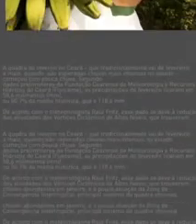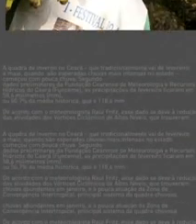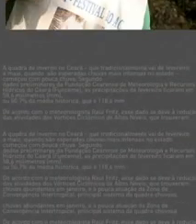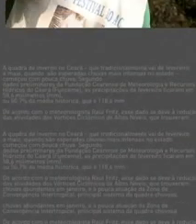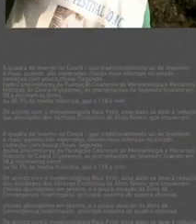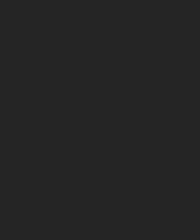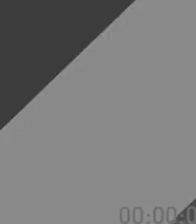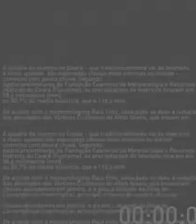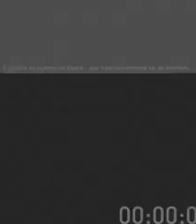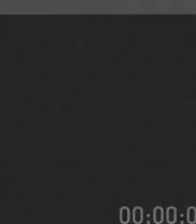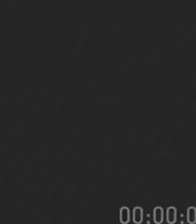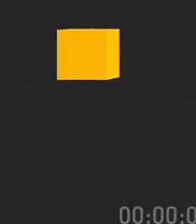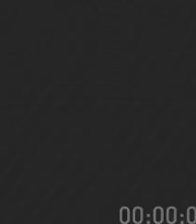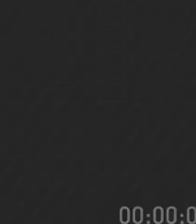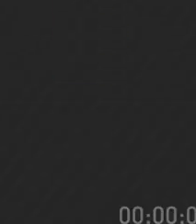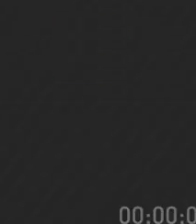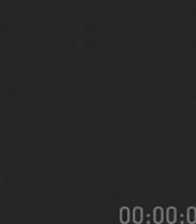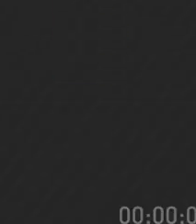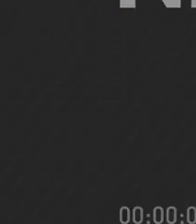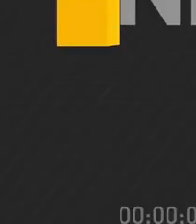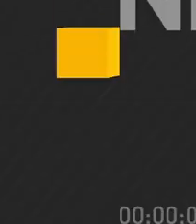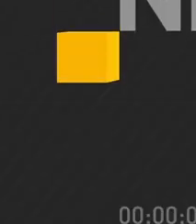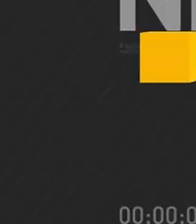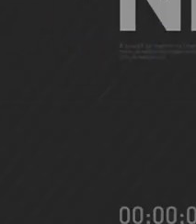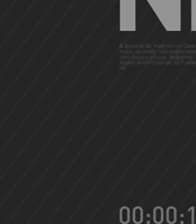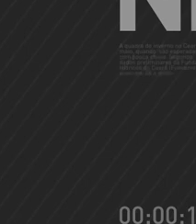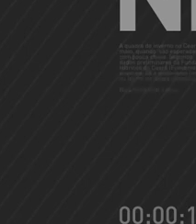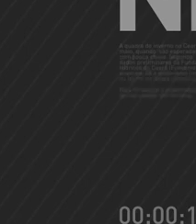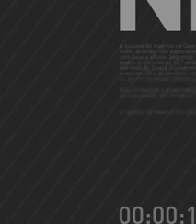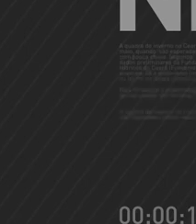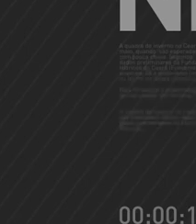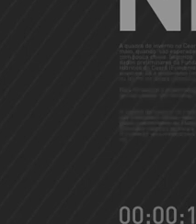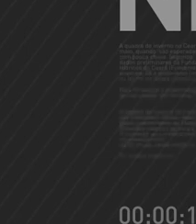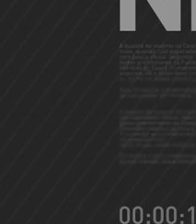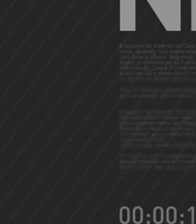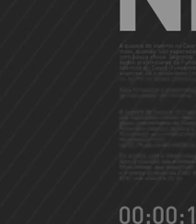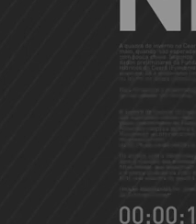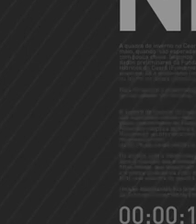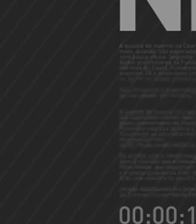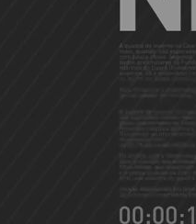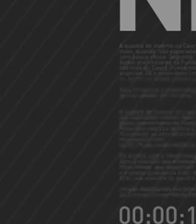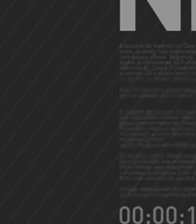Acompanhe também as